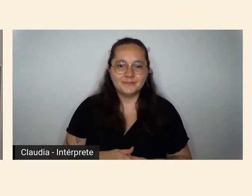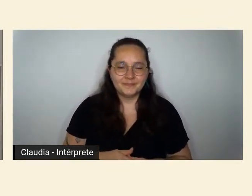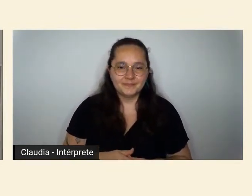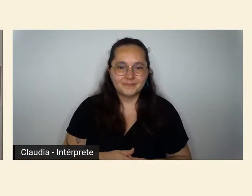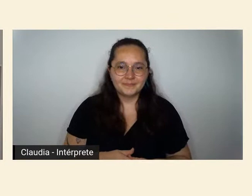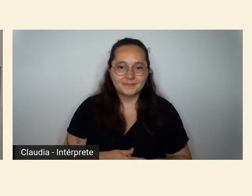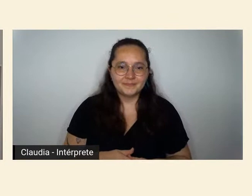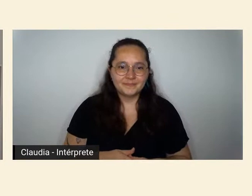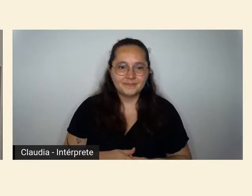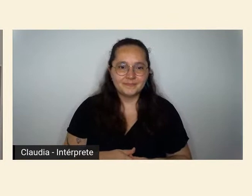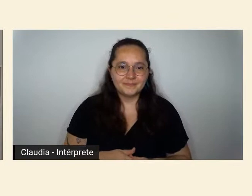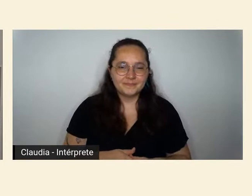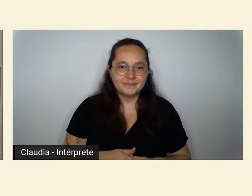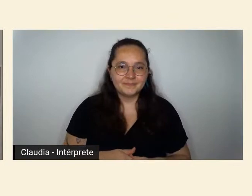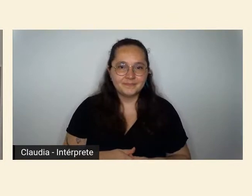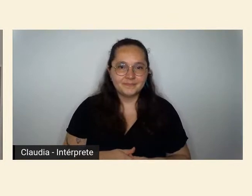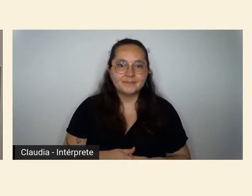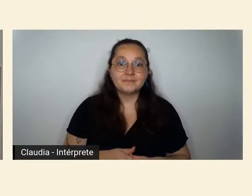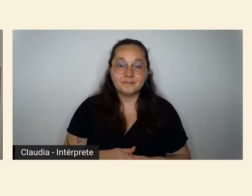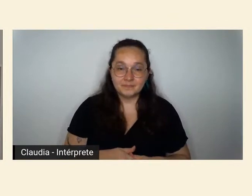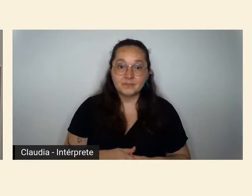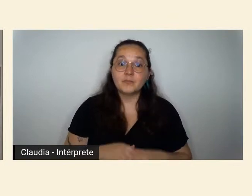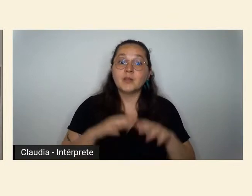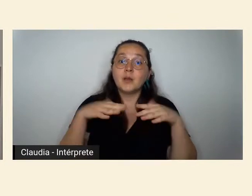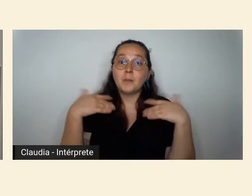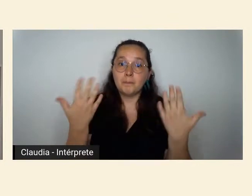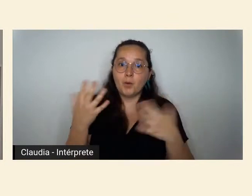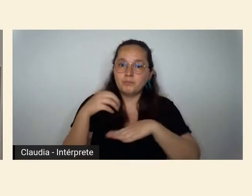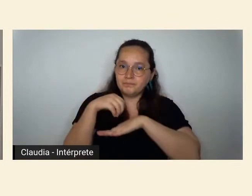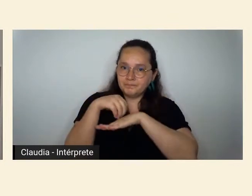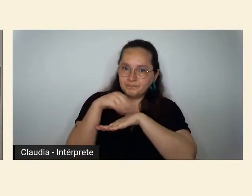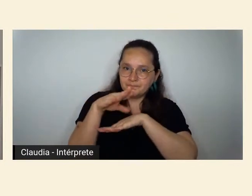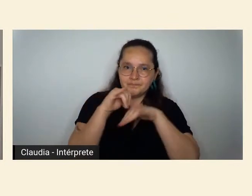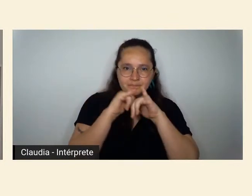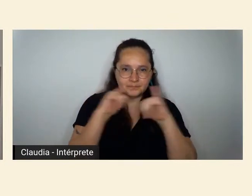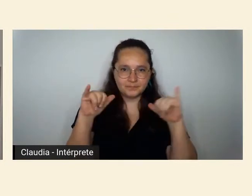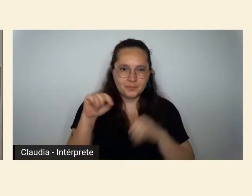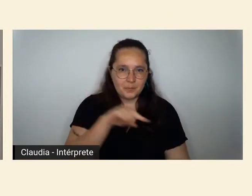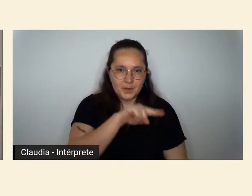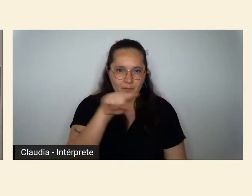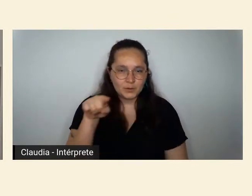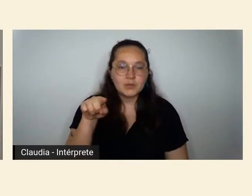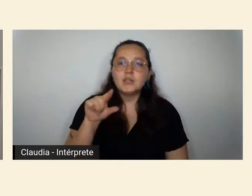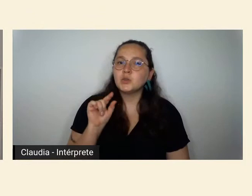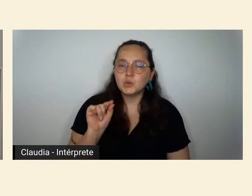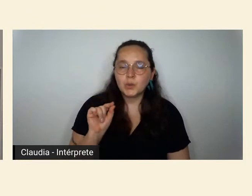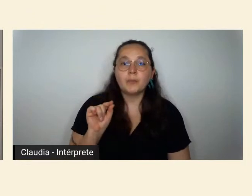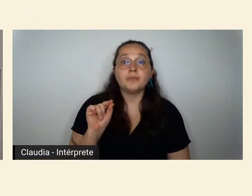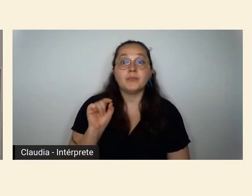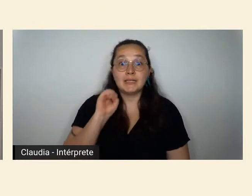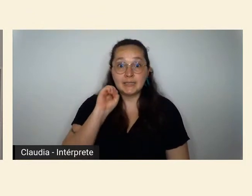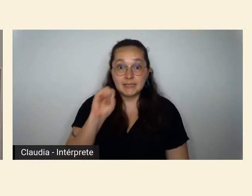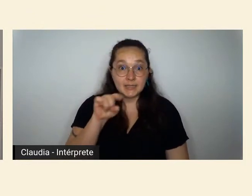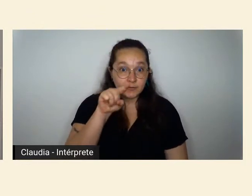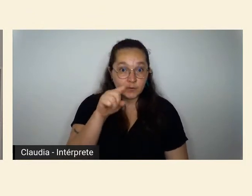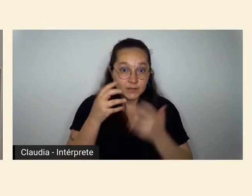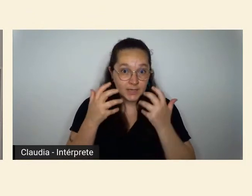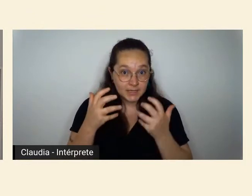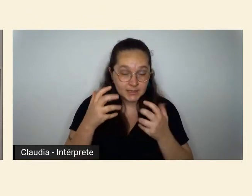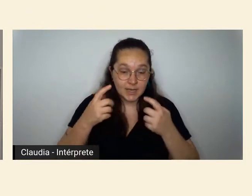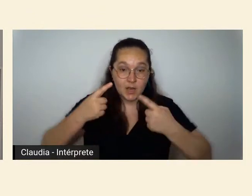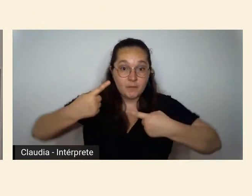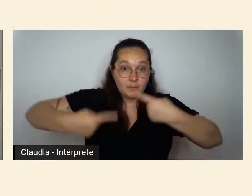Bom, alguns informes importantes antes de a gente começar. Quem quiser acompanhar o debate com